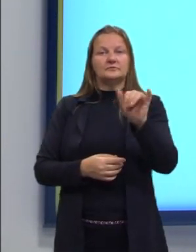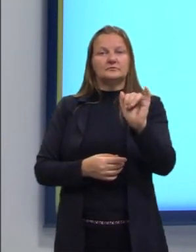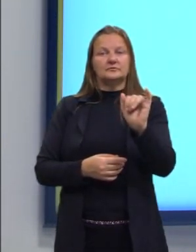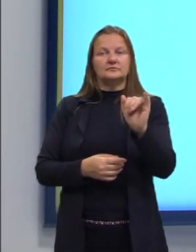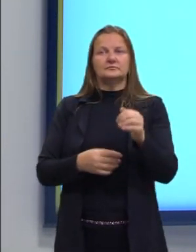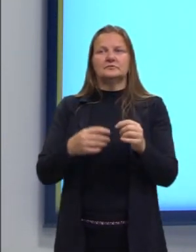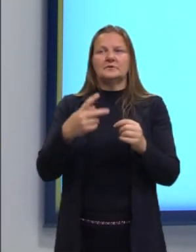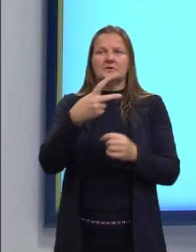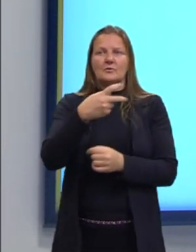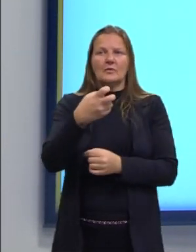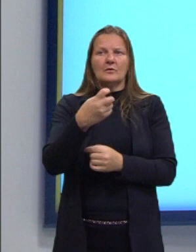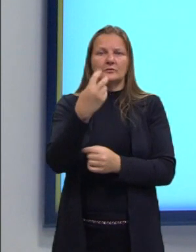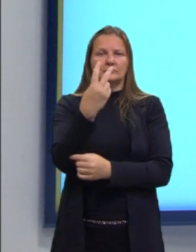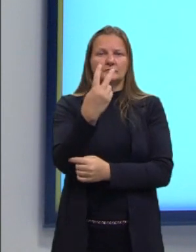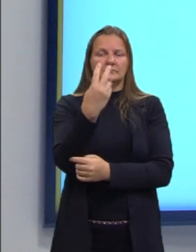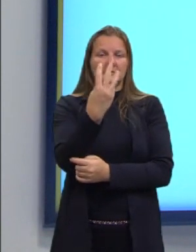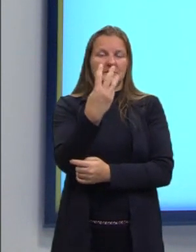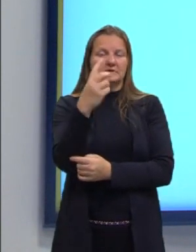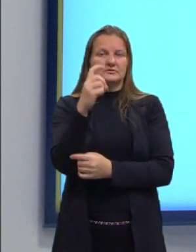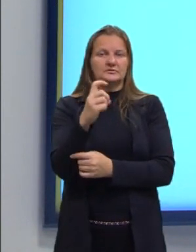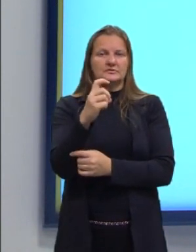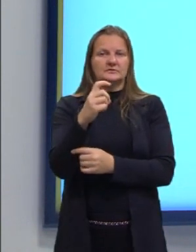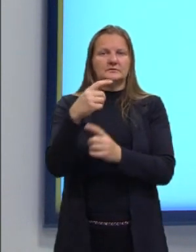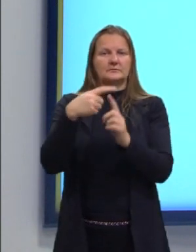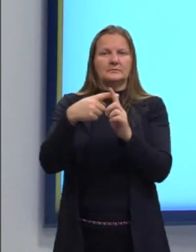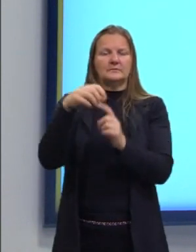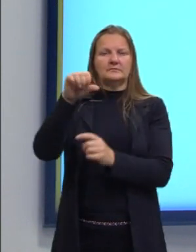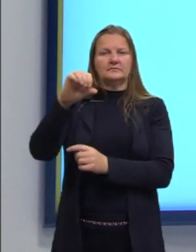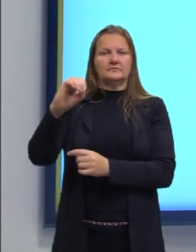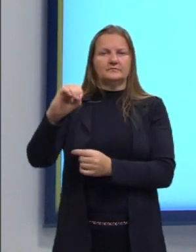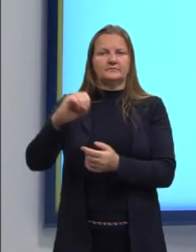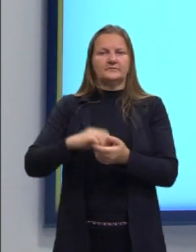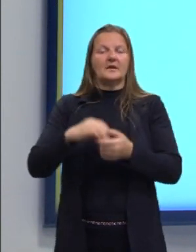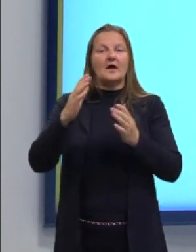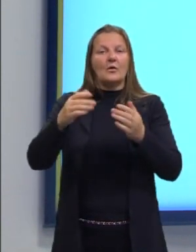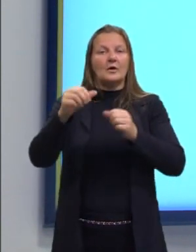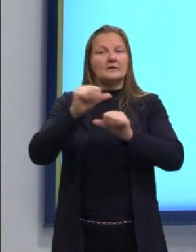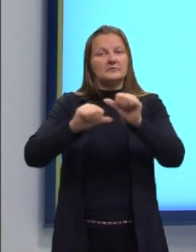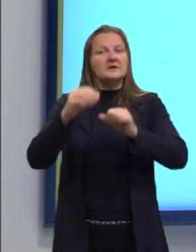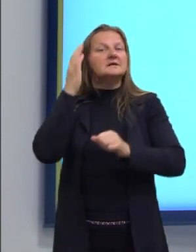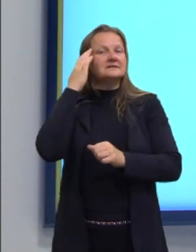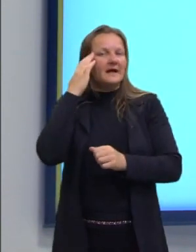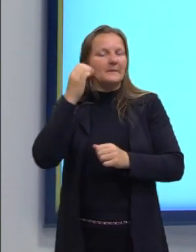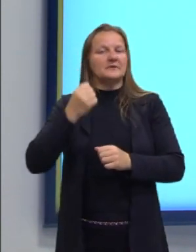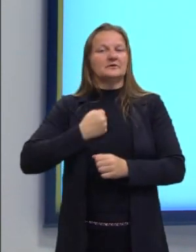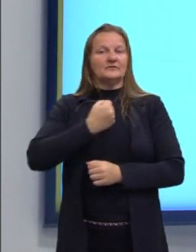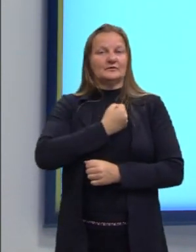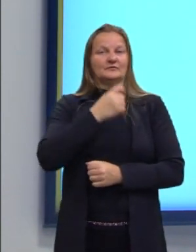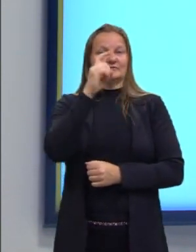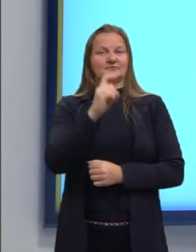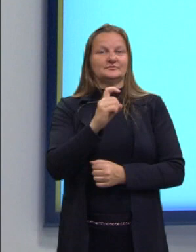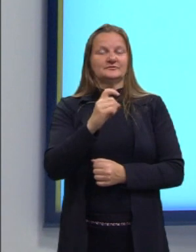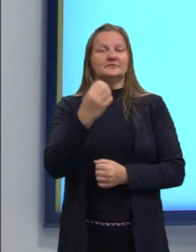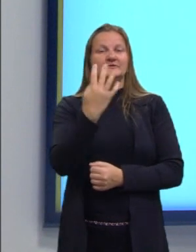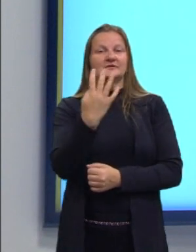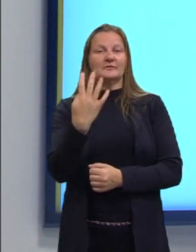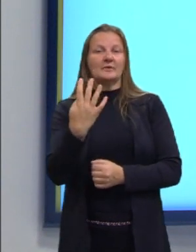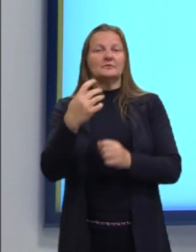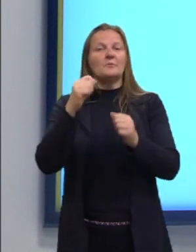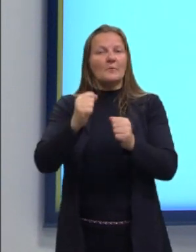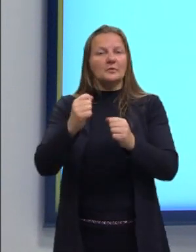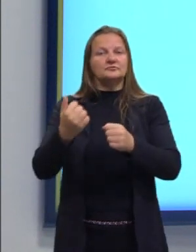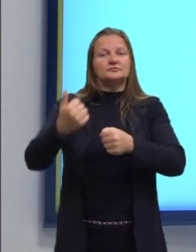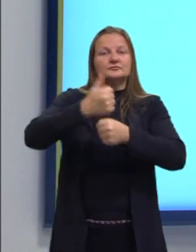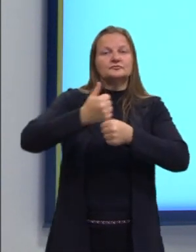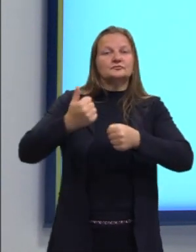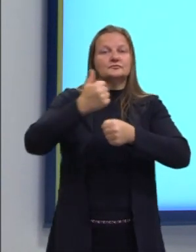4Y era igual a 3X mais 90. E agora eu sei que o X vale 34. Então, para descobrir